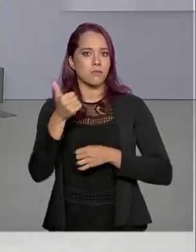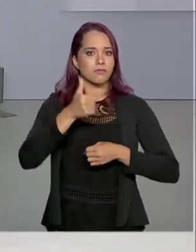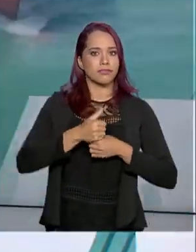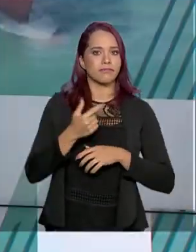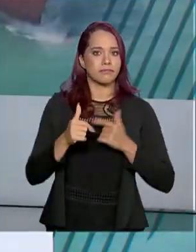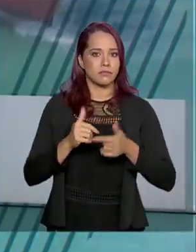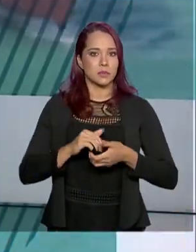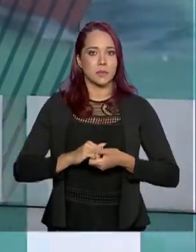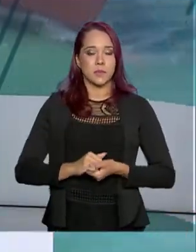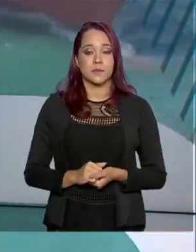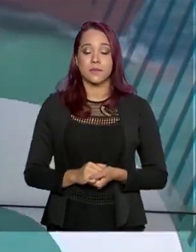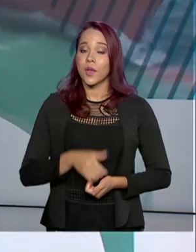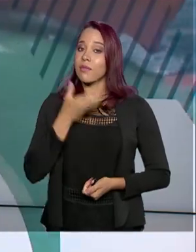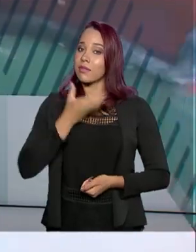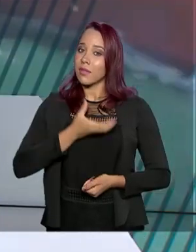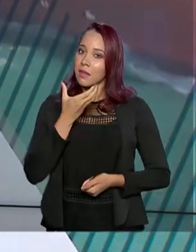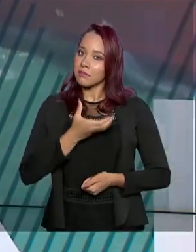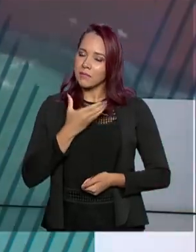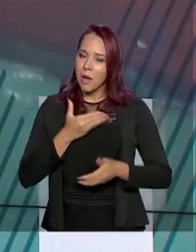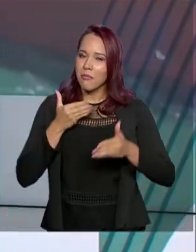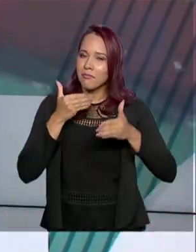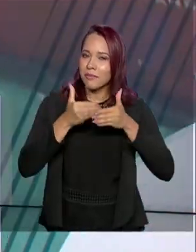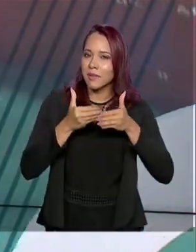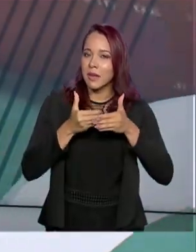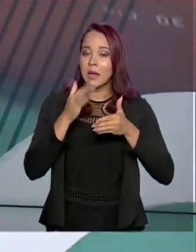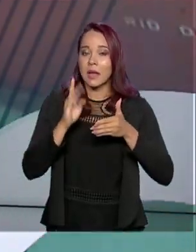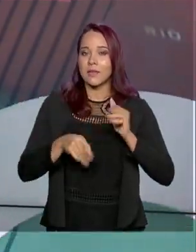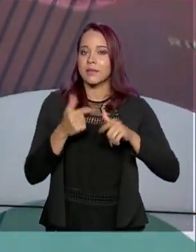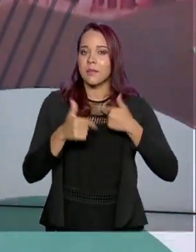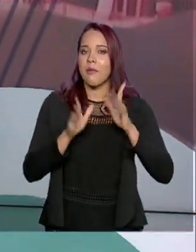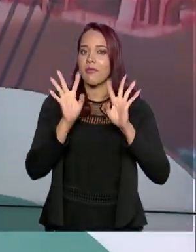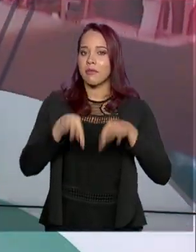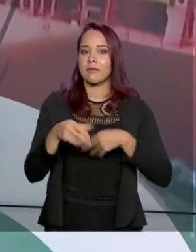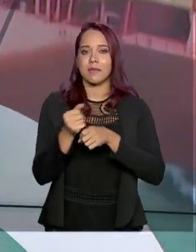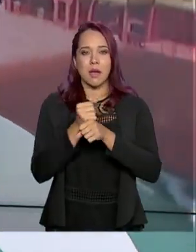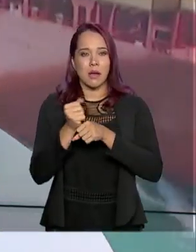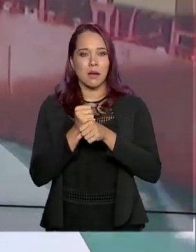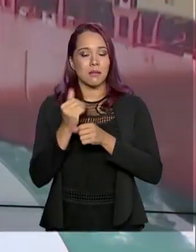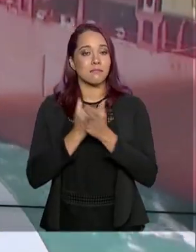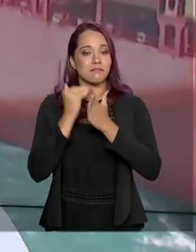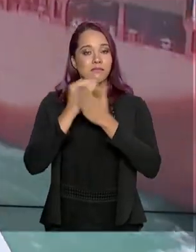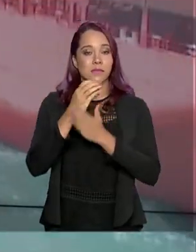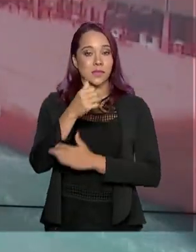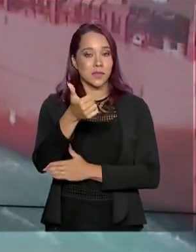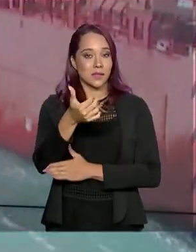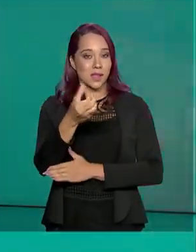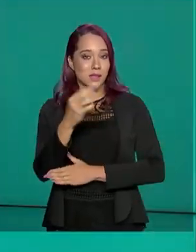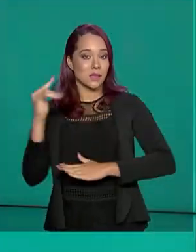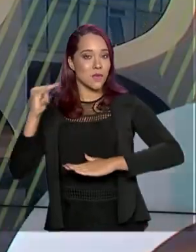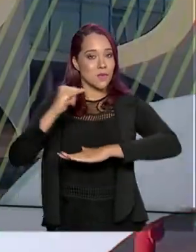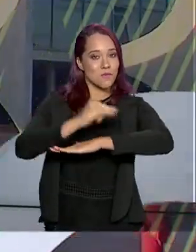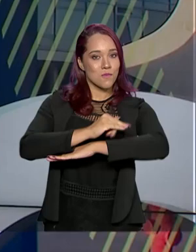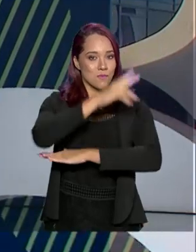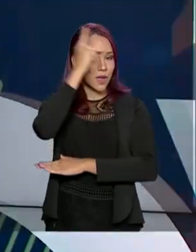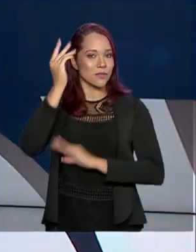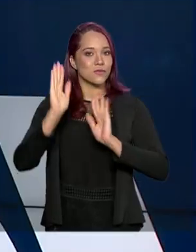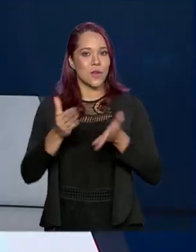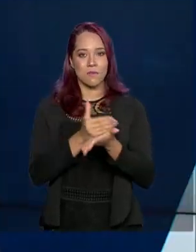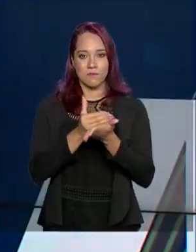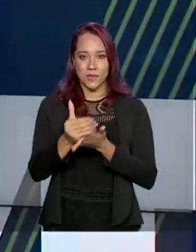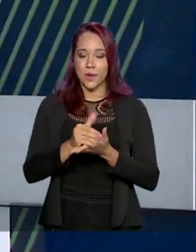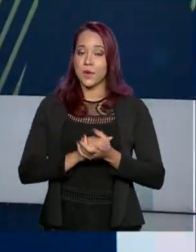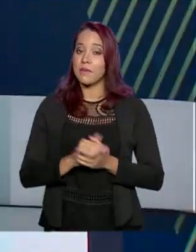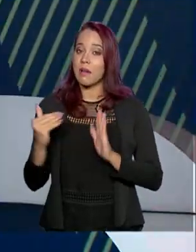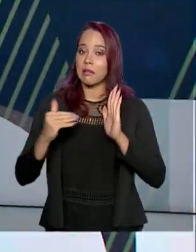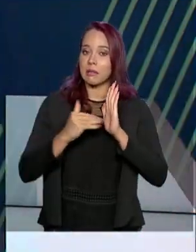O Natal está chegando e a operação fim de ano em 16 aeroportos do país já começou e vai até